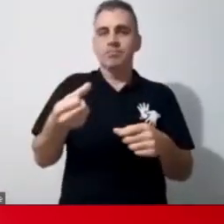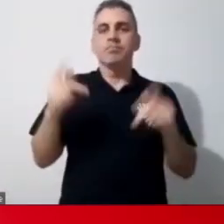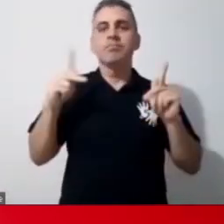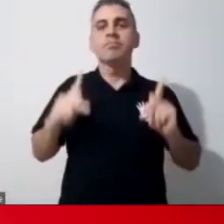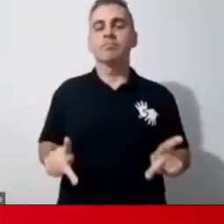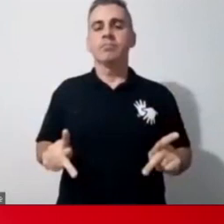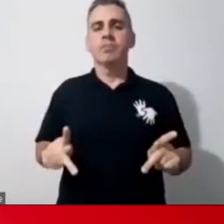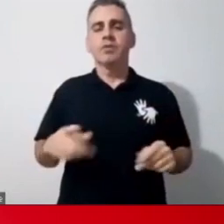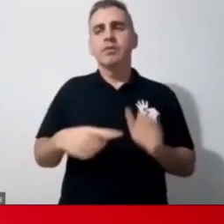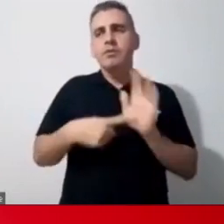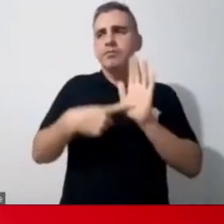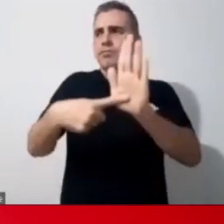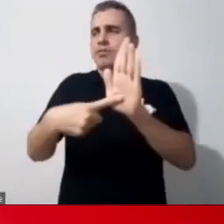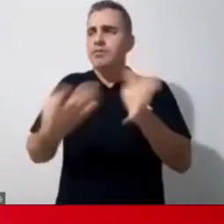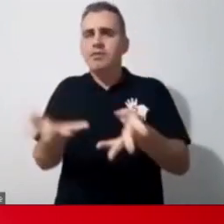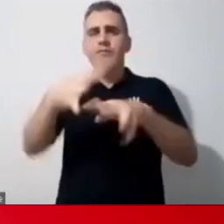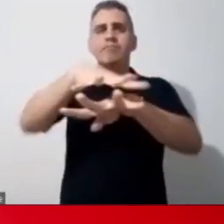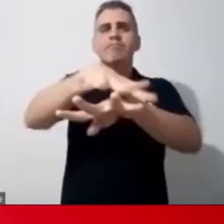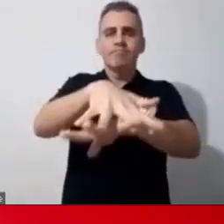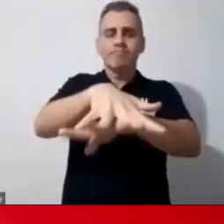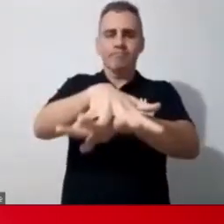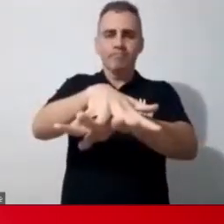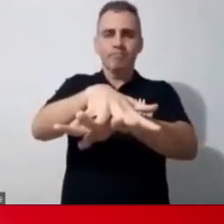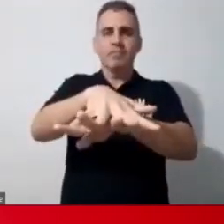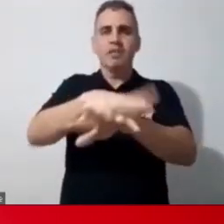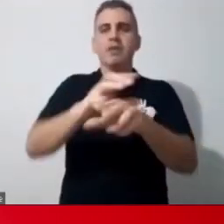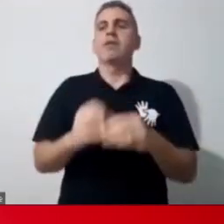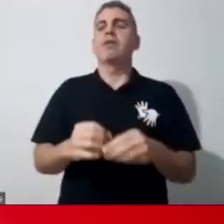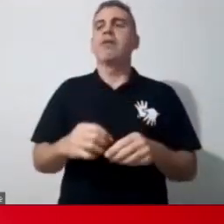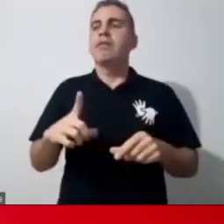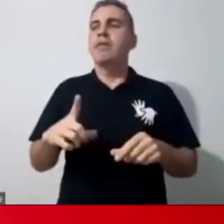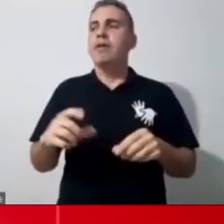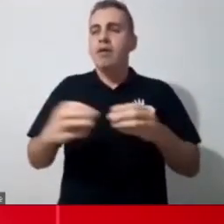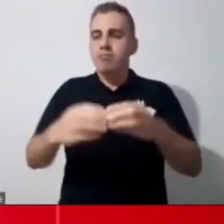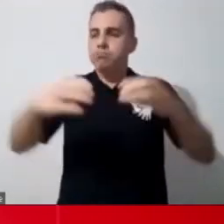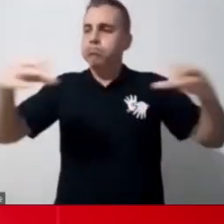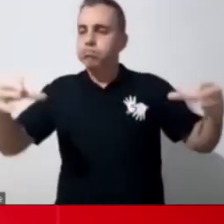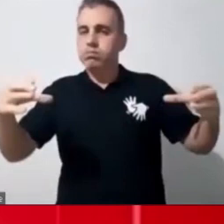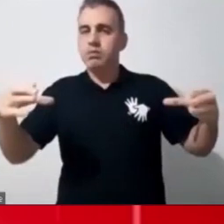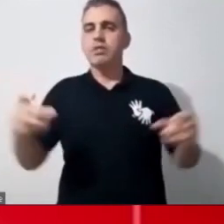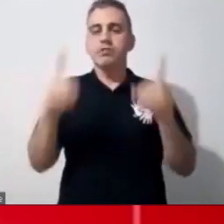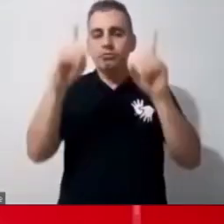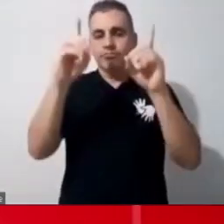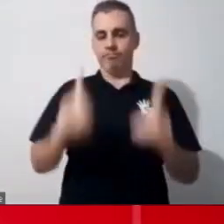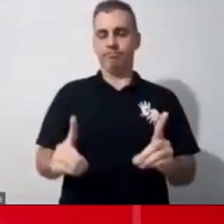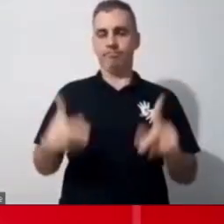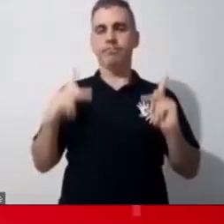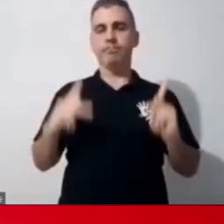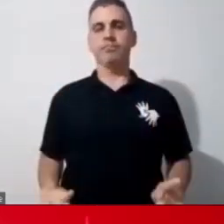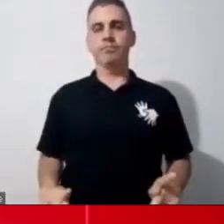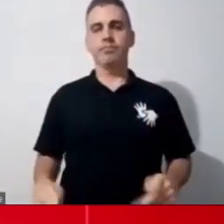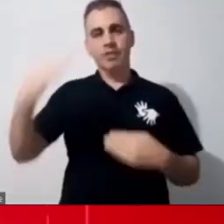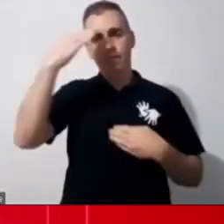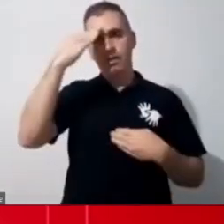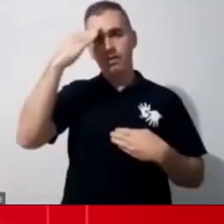né, que contemple a grande maioria das pessoas com deficiência. Então, Dagmar, a gente agradece muito